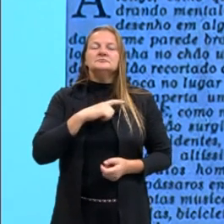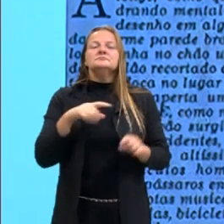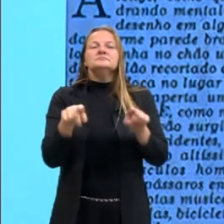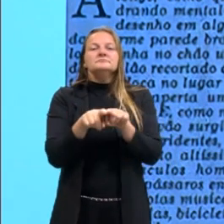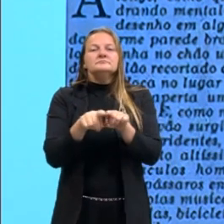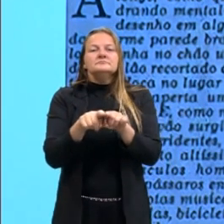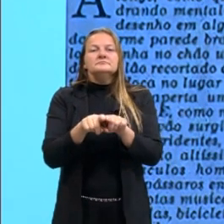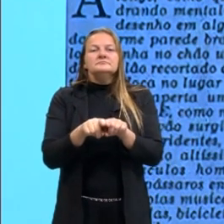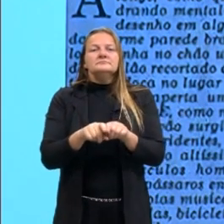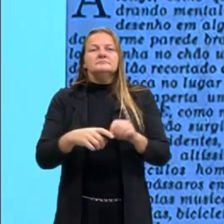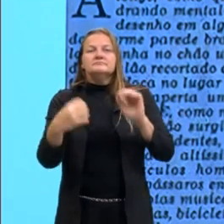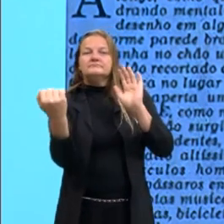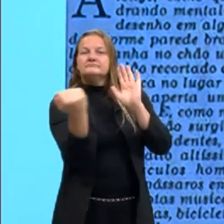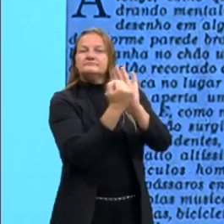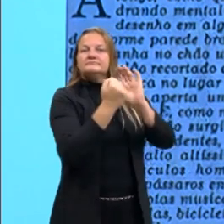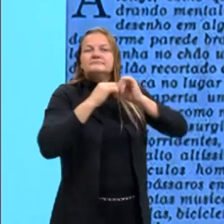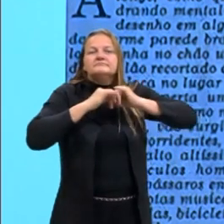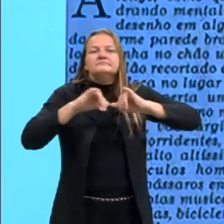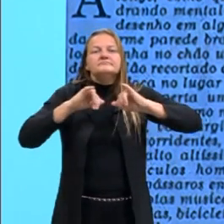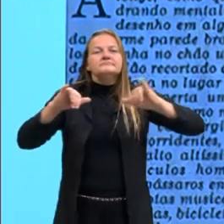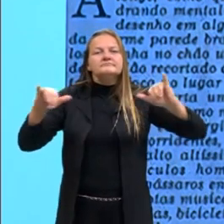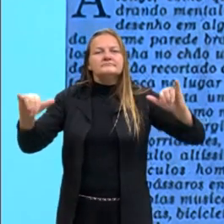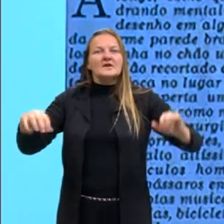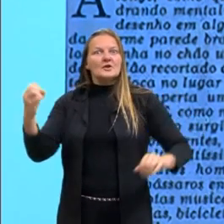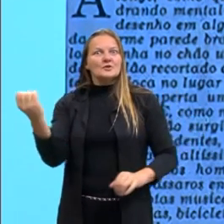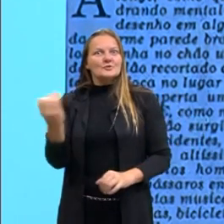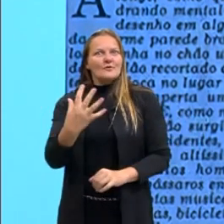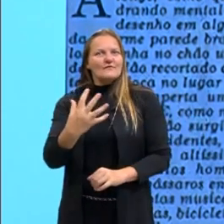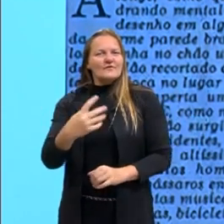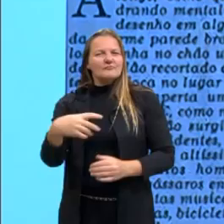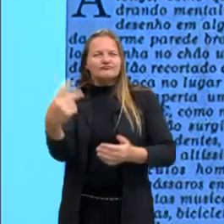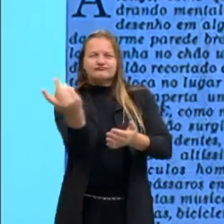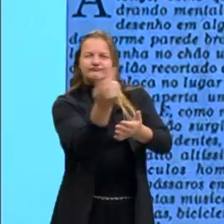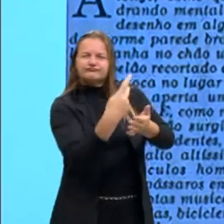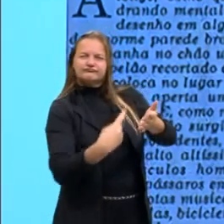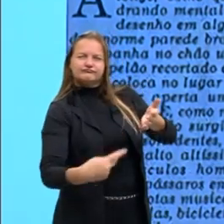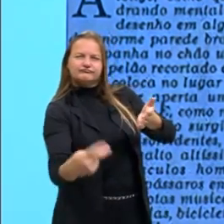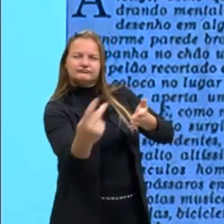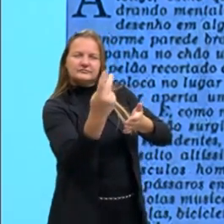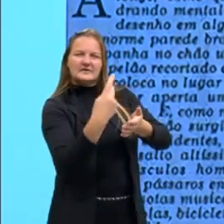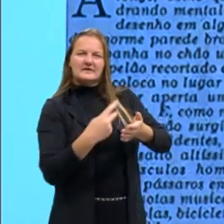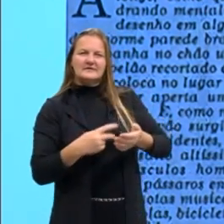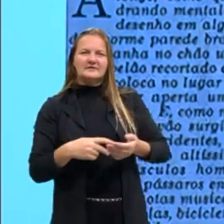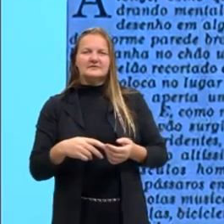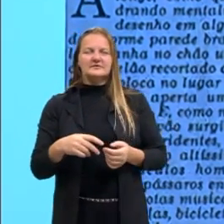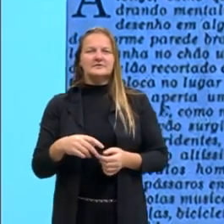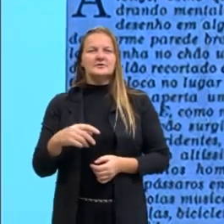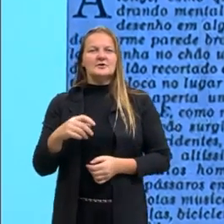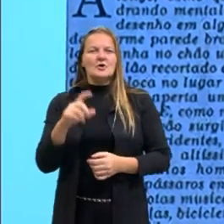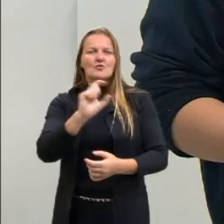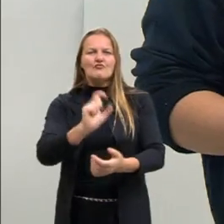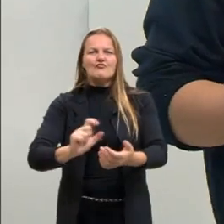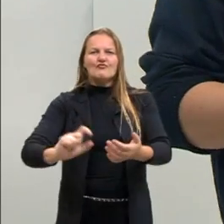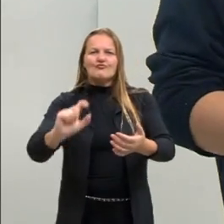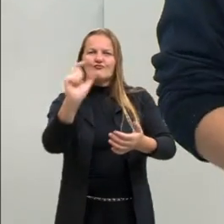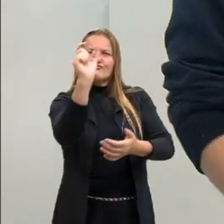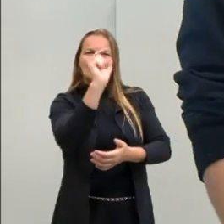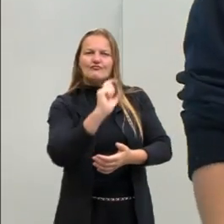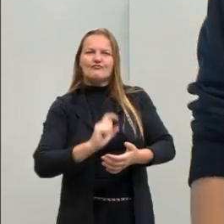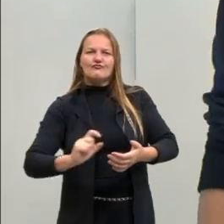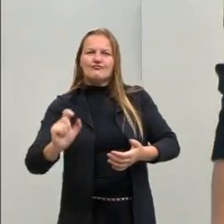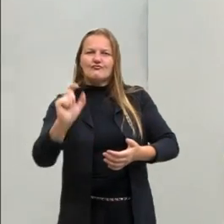uma manchete anunciando uma nova paisagem no Ibirakera, com spray, entre parênteses.